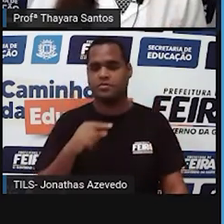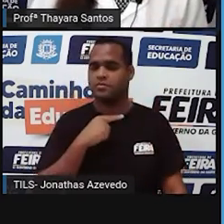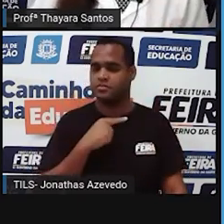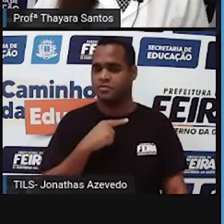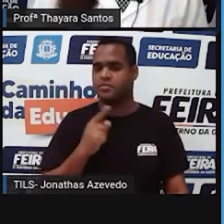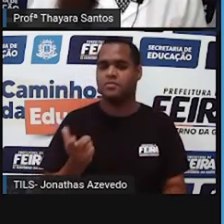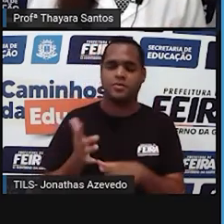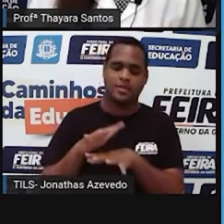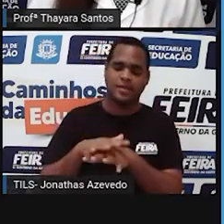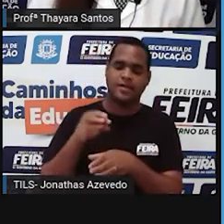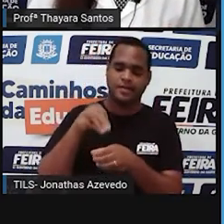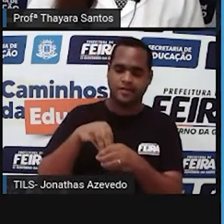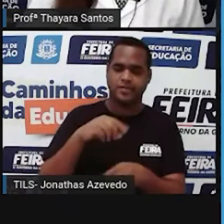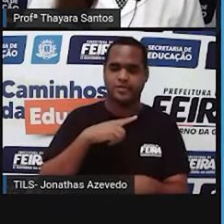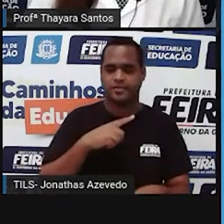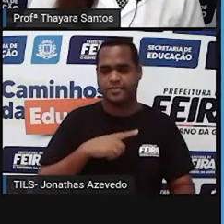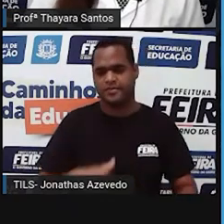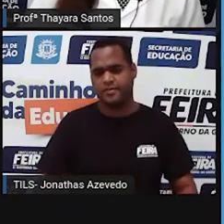dessa.